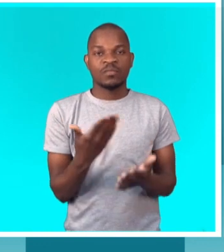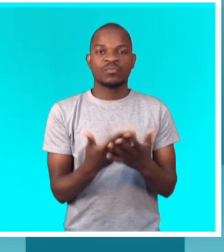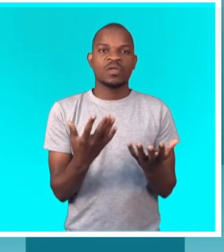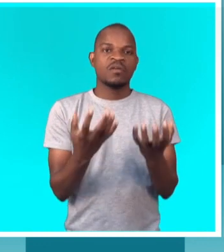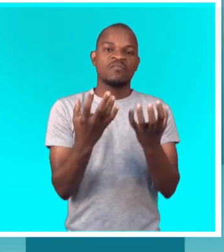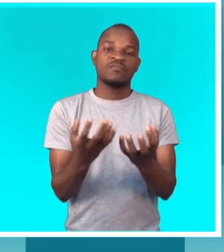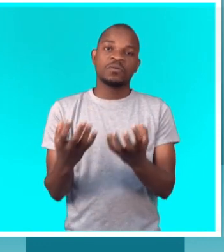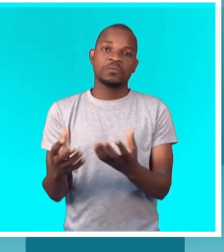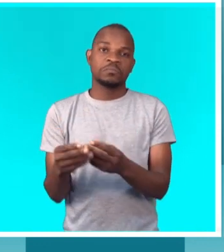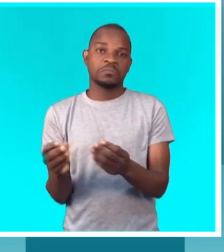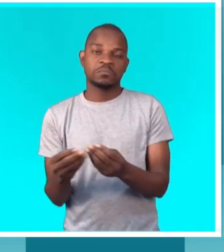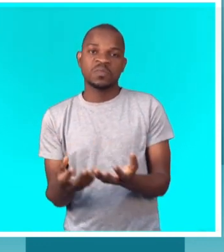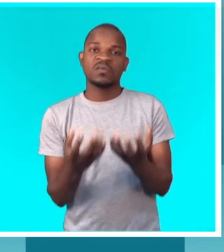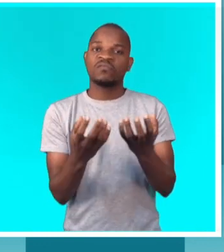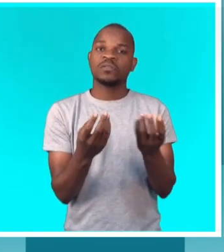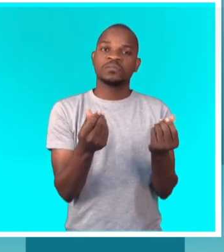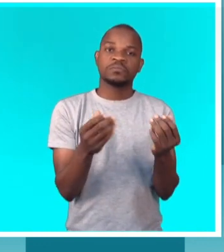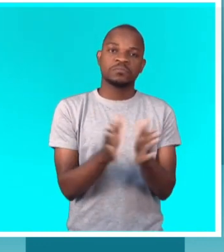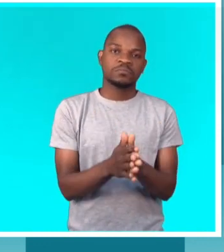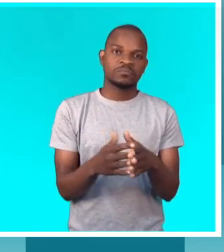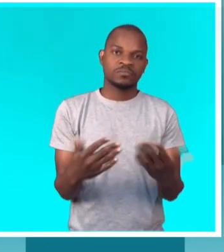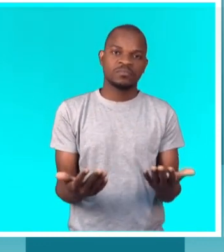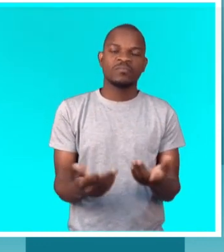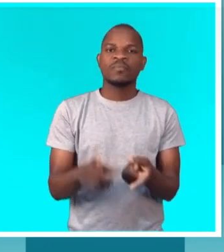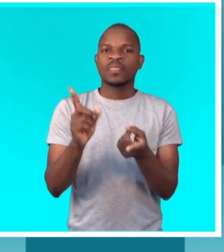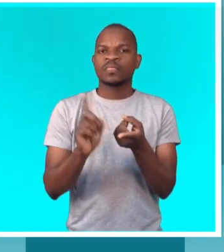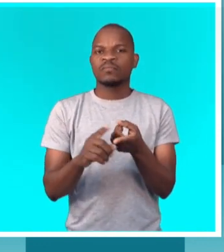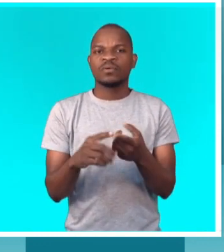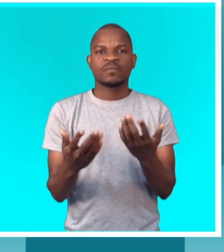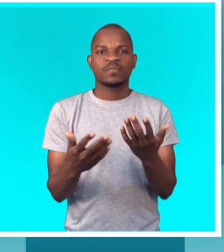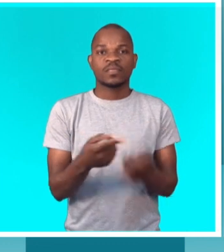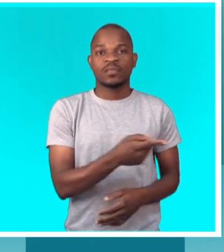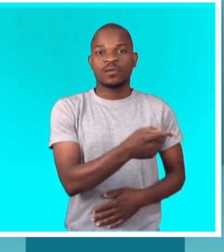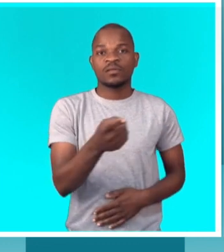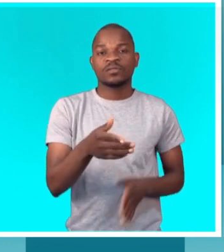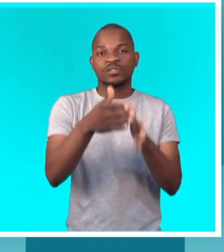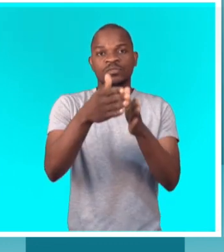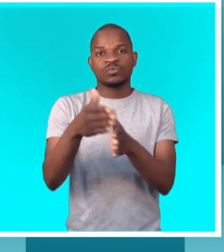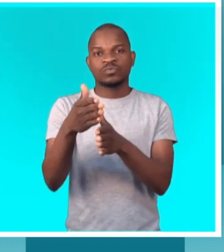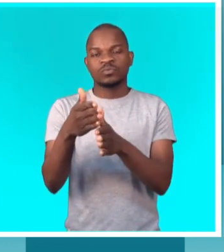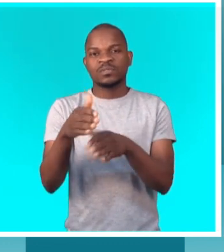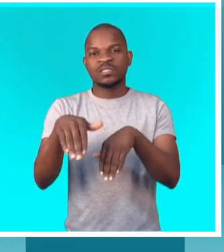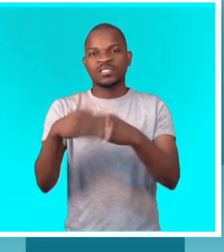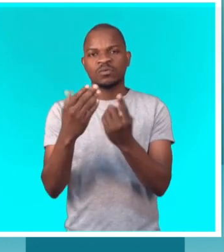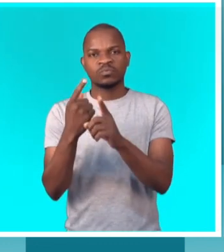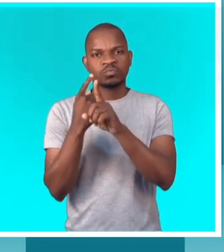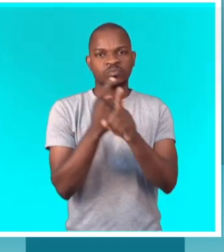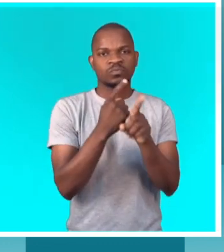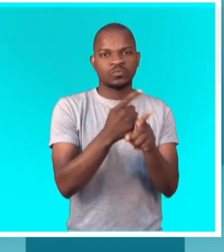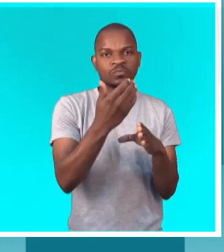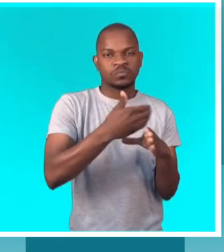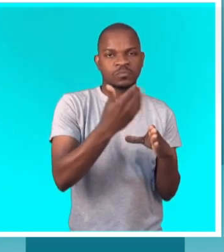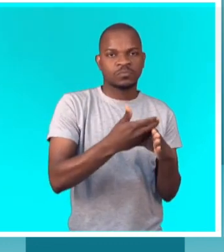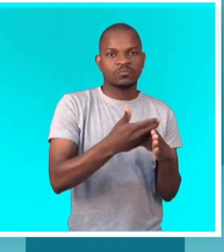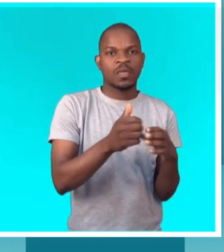individual, por falta de recursos, por falta de condições, tomando em consideração que são atletas que quando vão